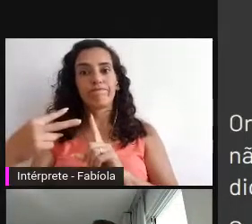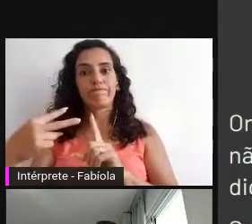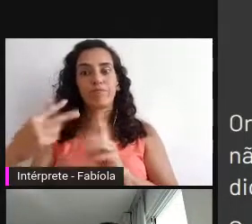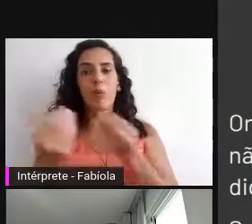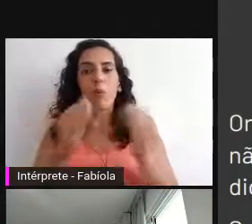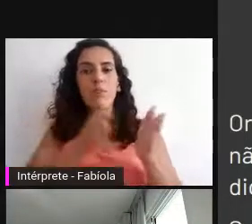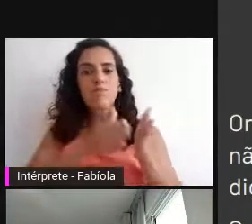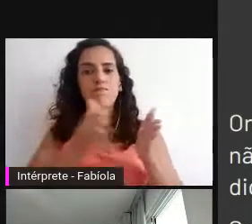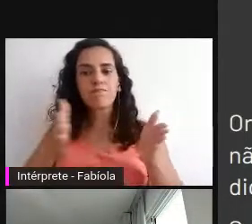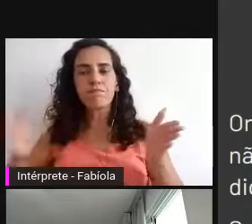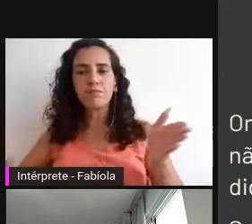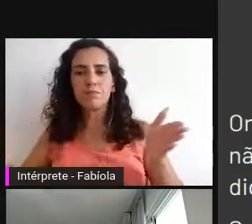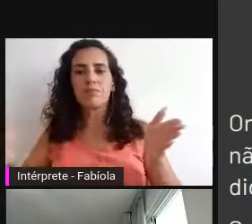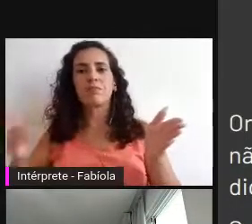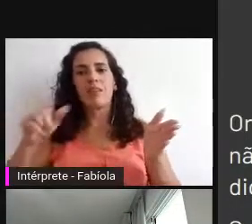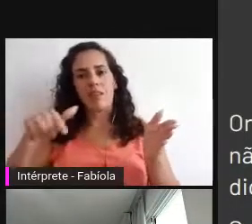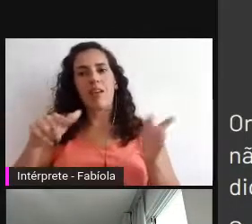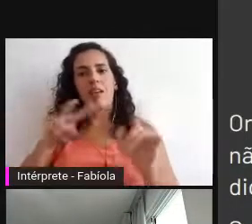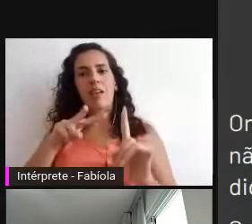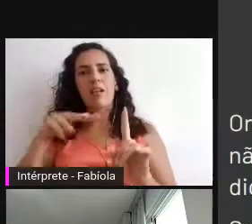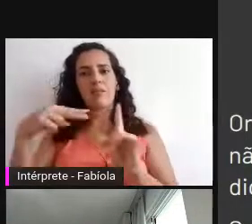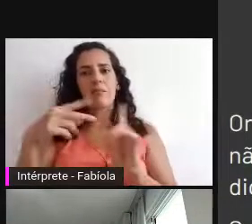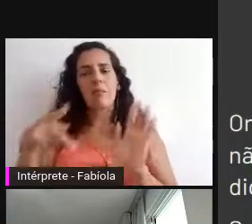a abordagem da PDS.